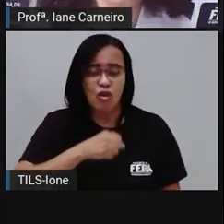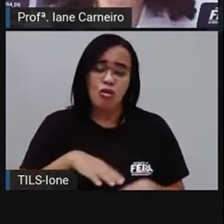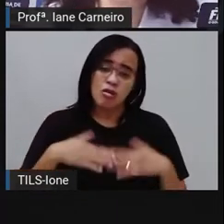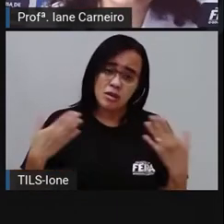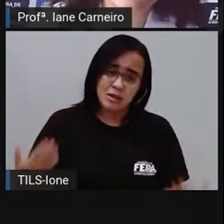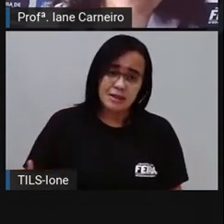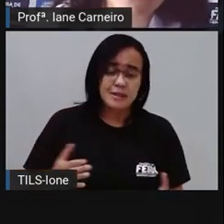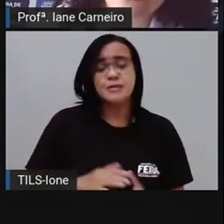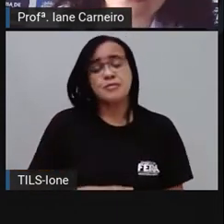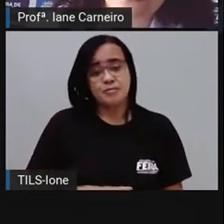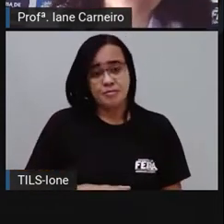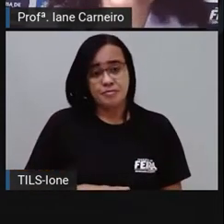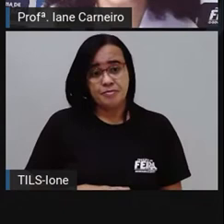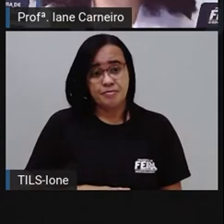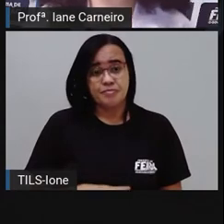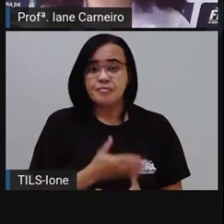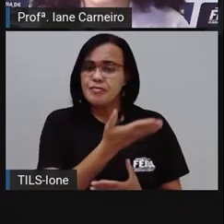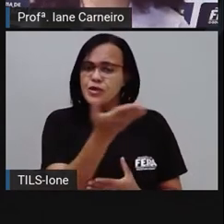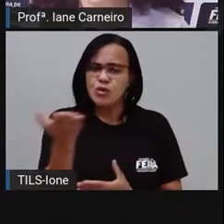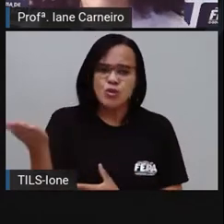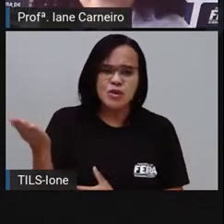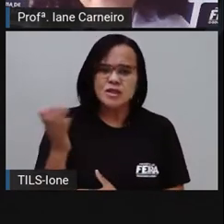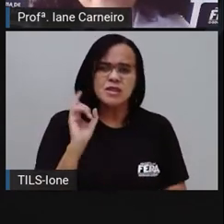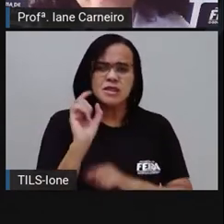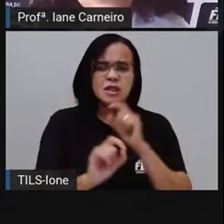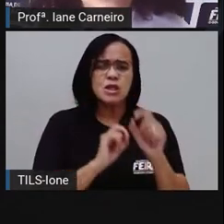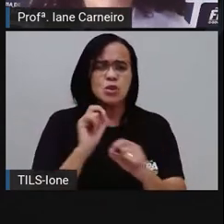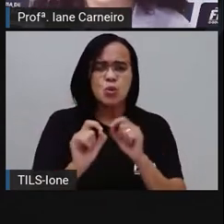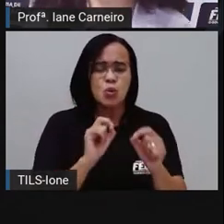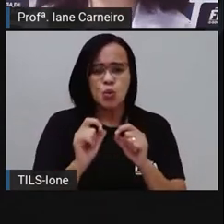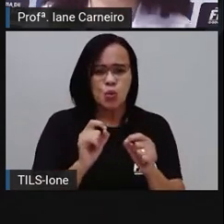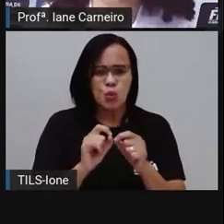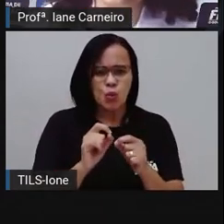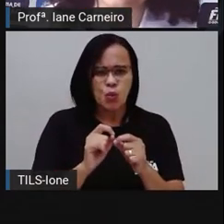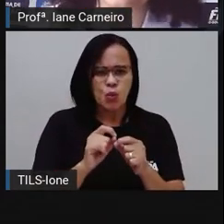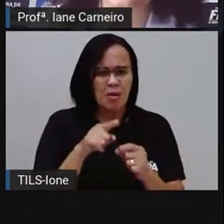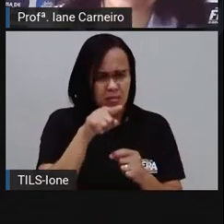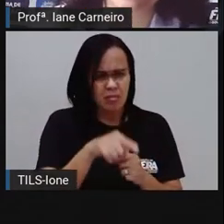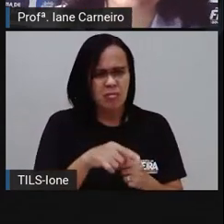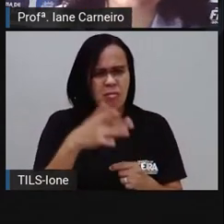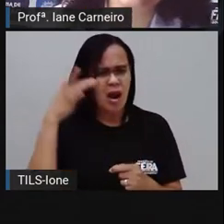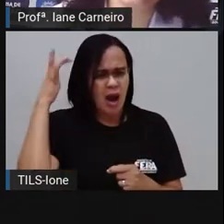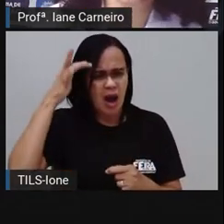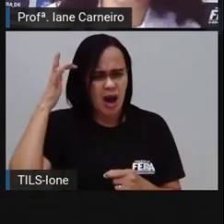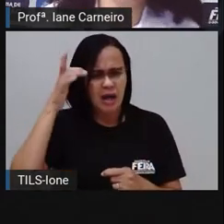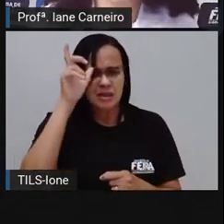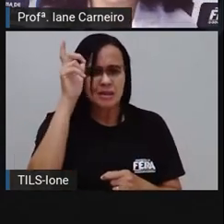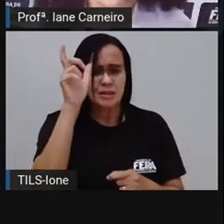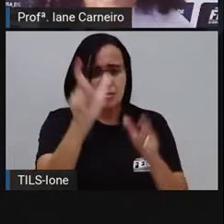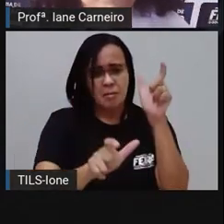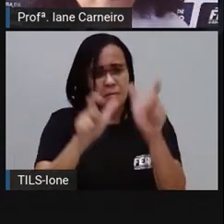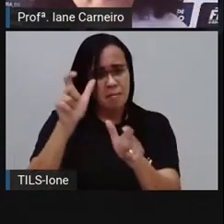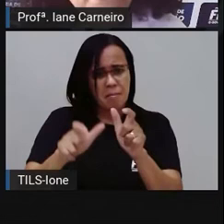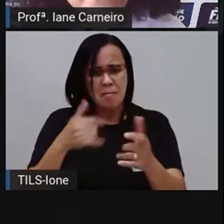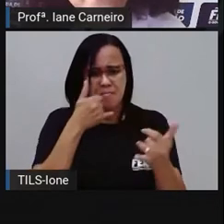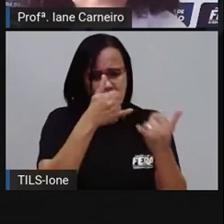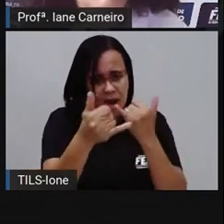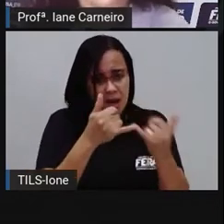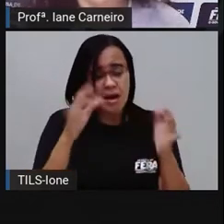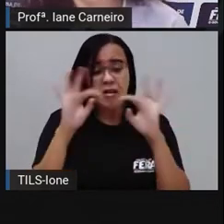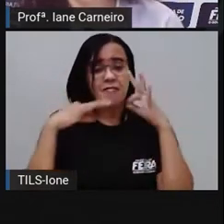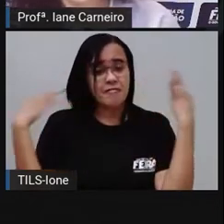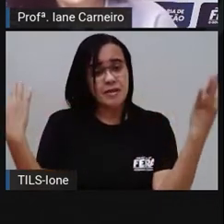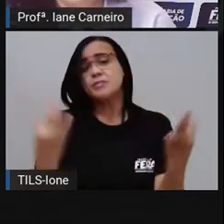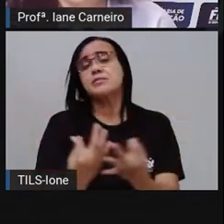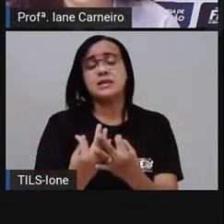como o Ângelo perguntou, você se acha parecido com alguém da sua família? Ele começou perguntando à mamãe dele,